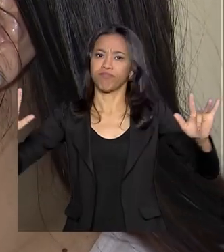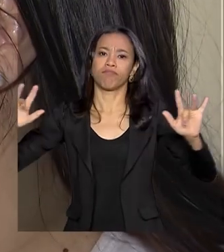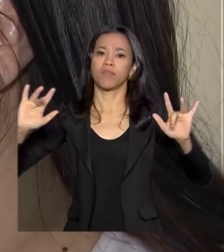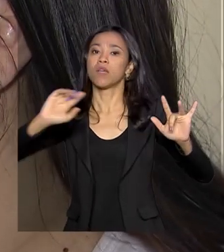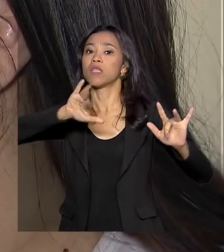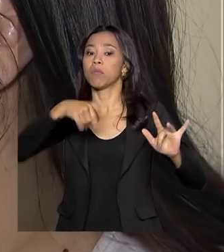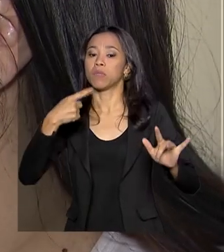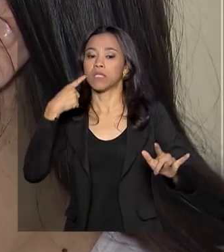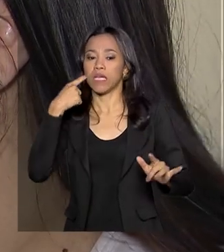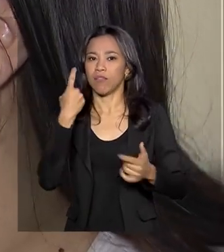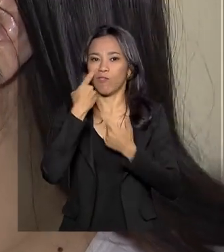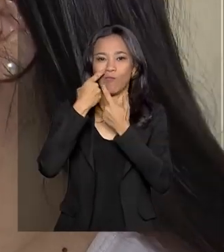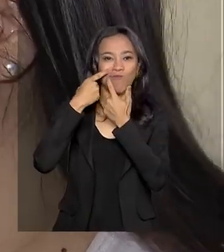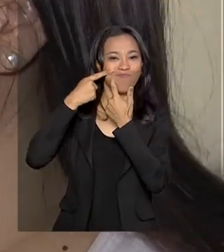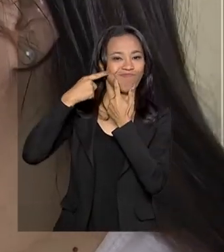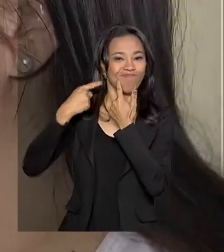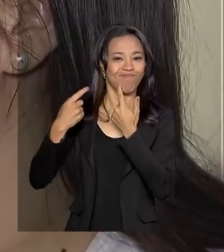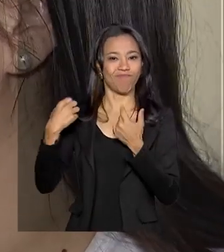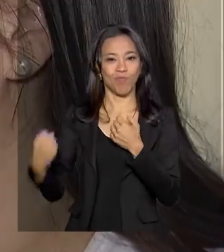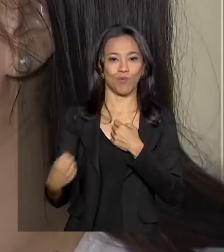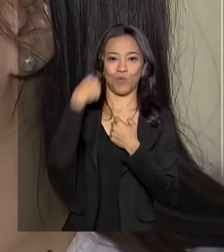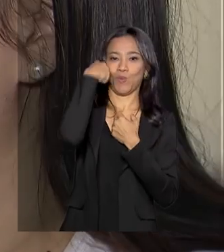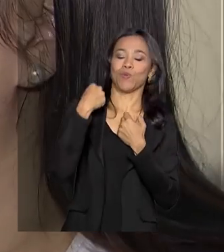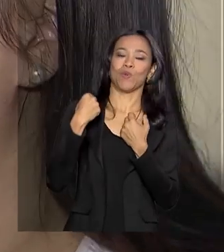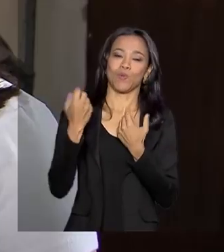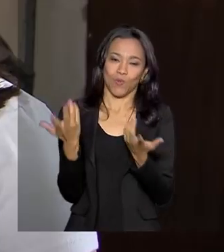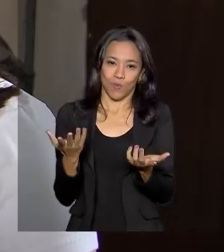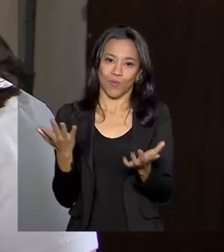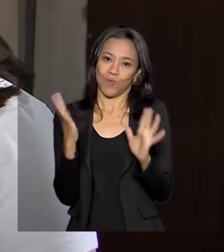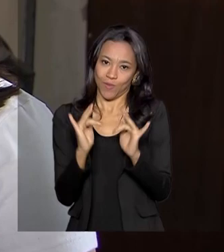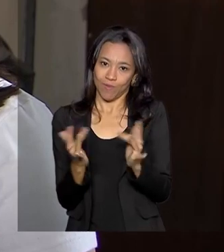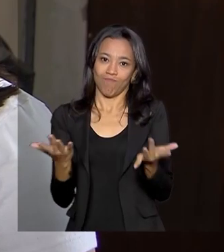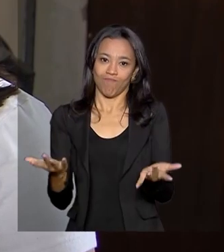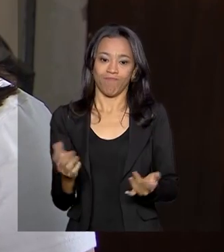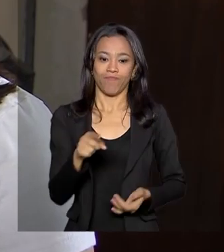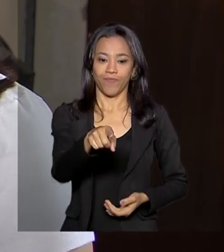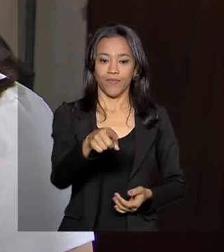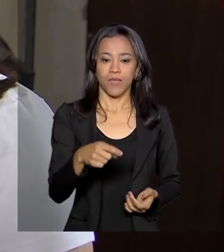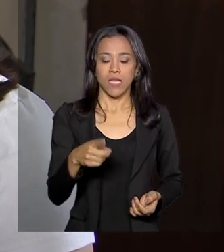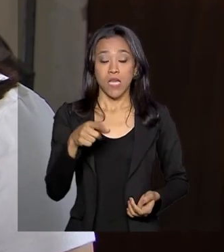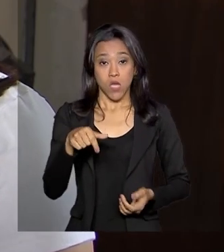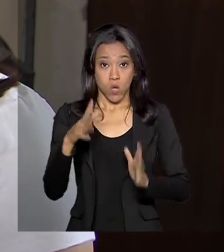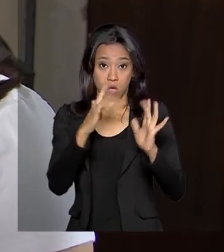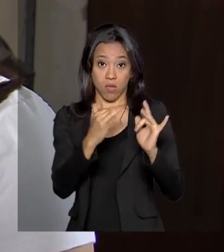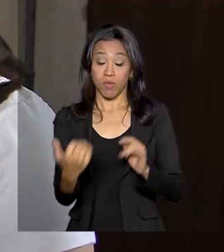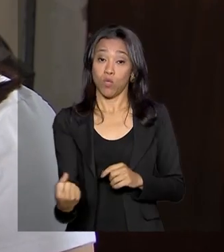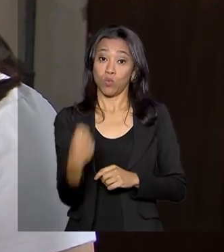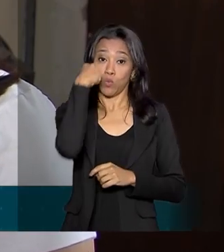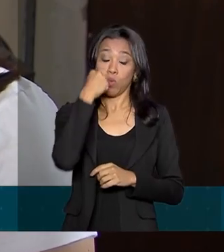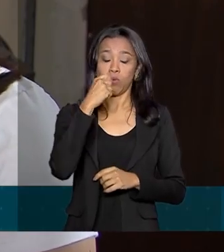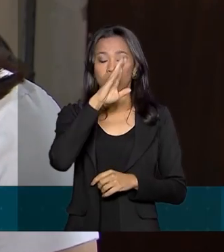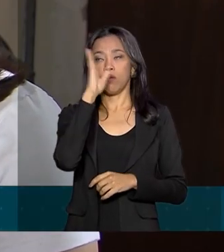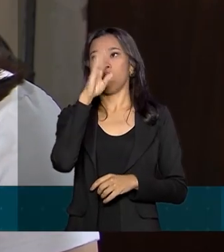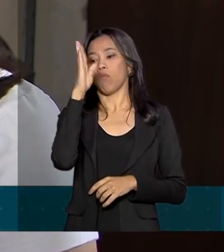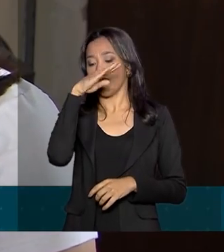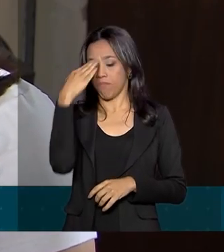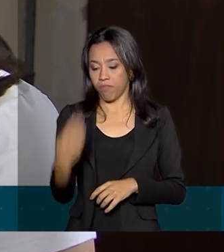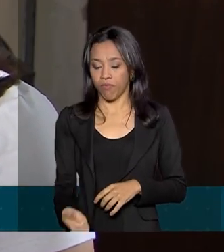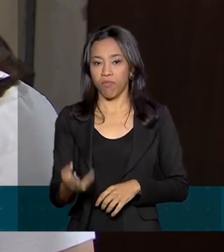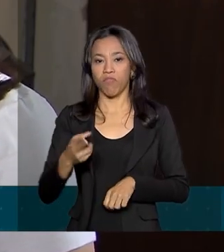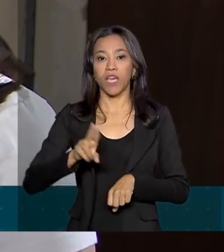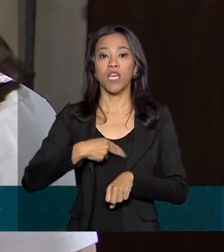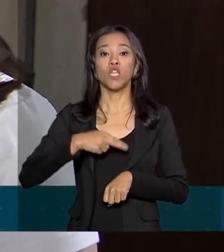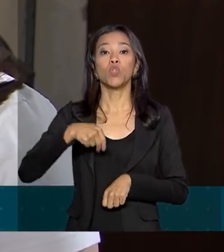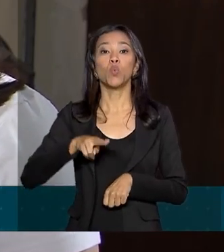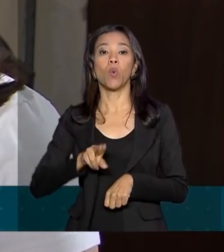que ficou com o rosto deformado pelos socos que tomava. Ele me deu um soco que eu desmaiei, fiquei nua no meio da